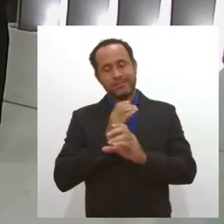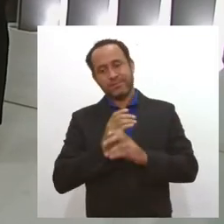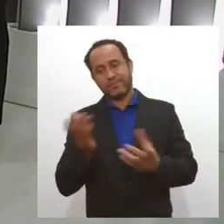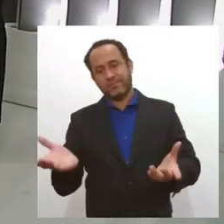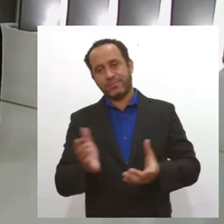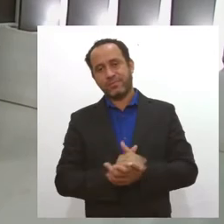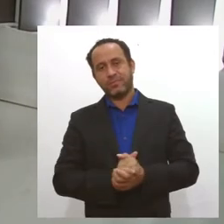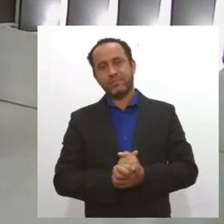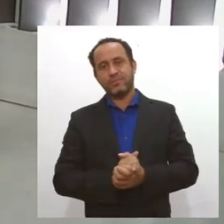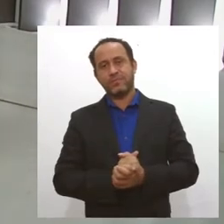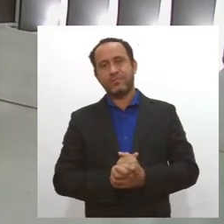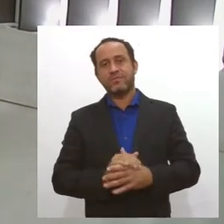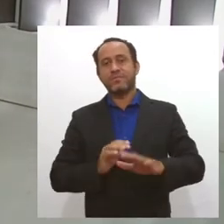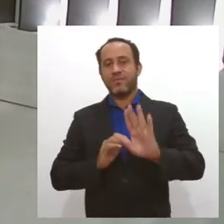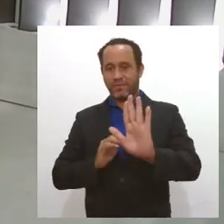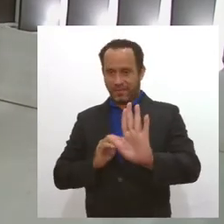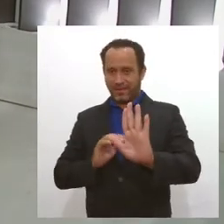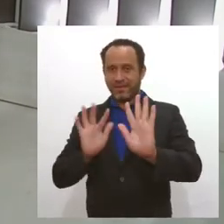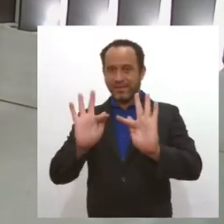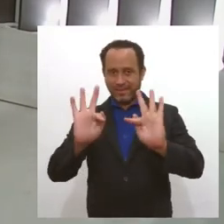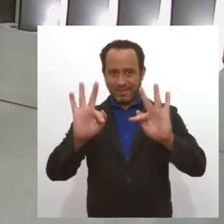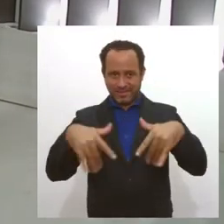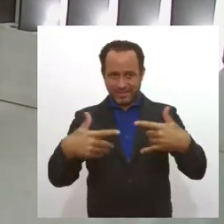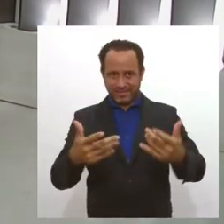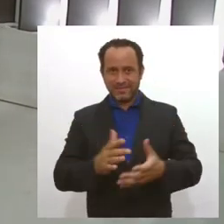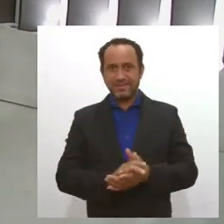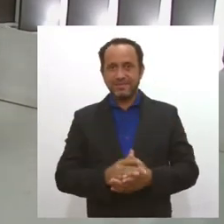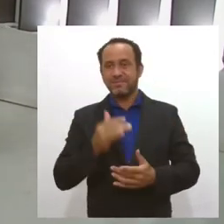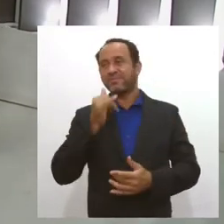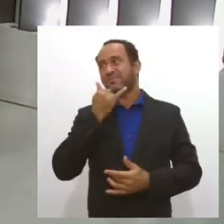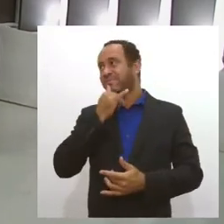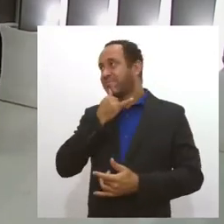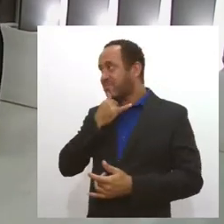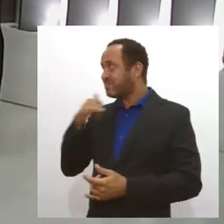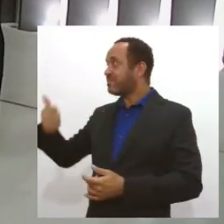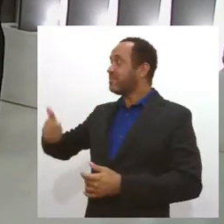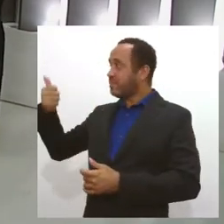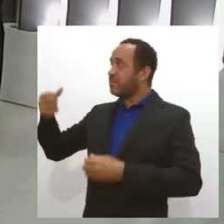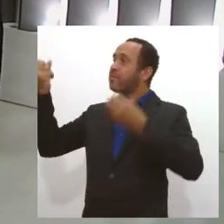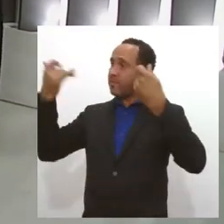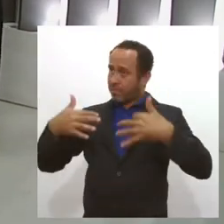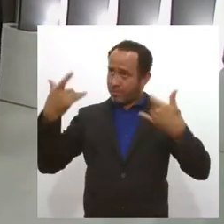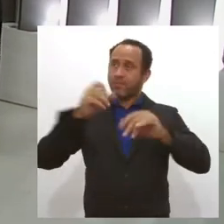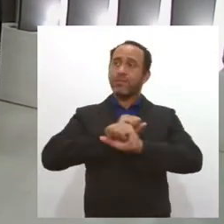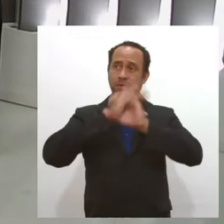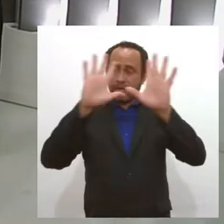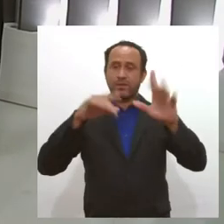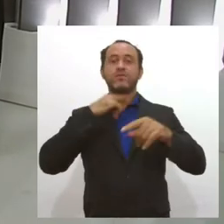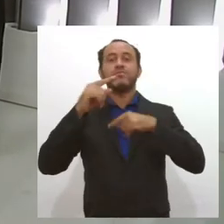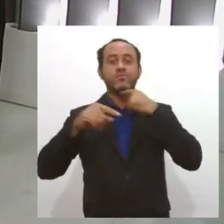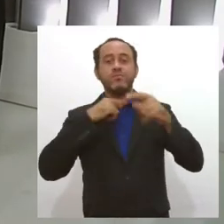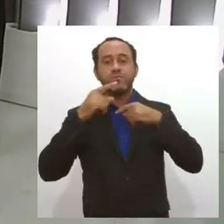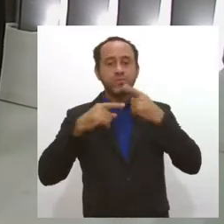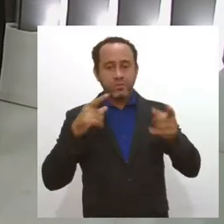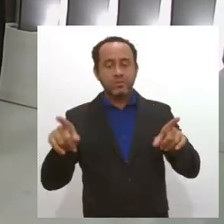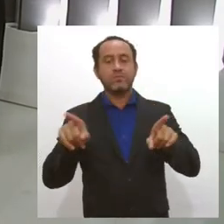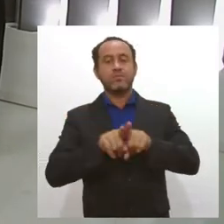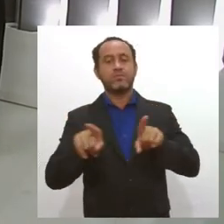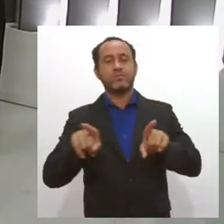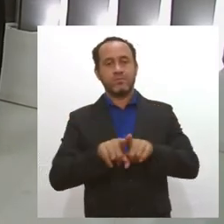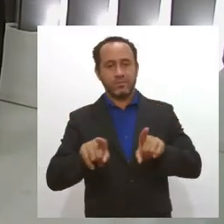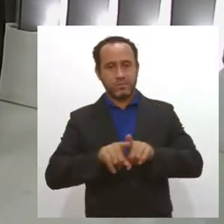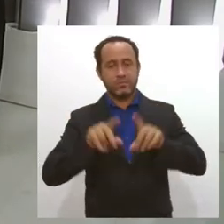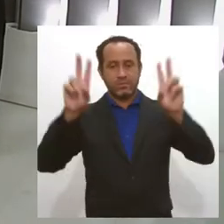A gente vai ter que finalizar a nossa entrevista infelizmente a sua primeira parte você esclareceu muitas dúvidas já da gente com relação ao